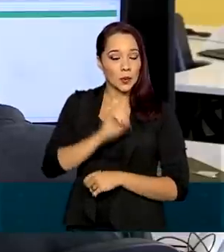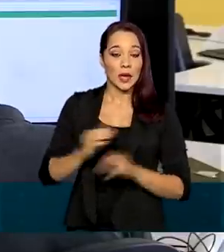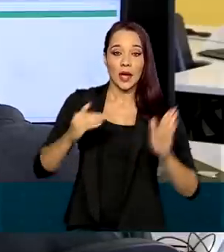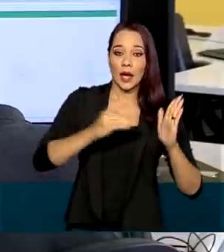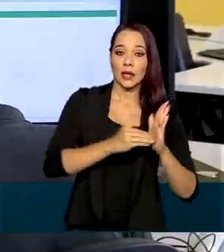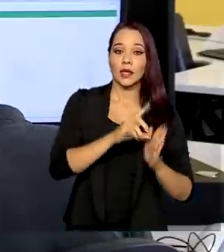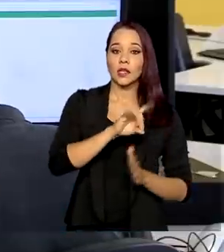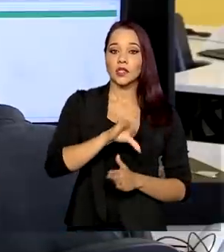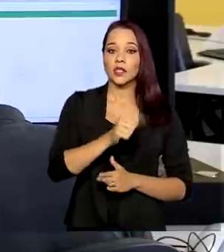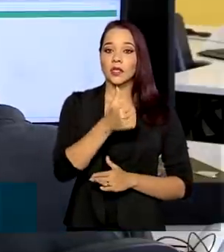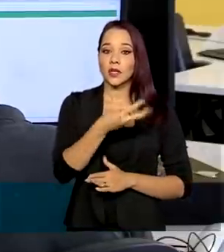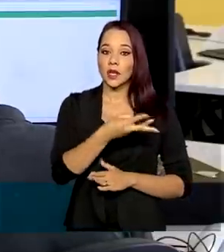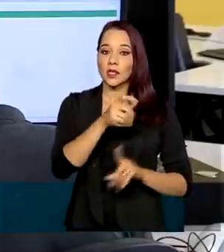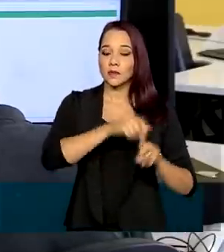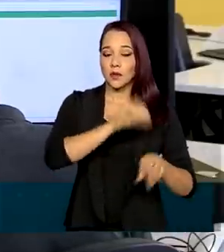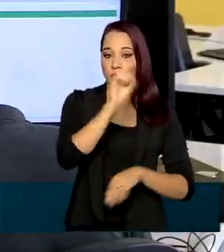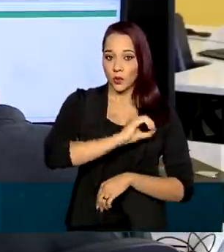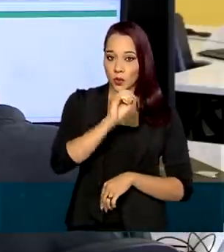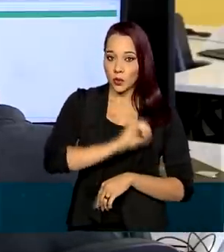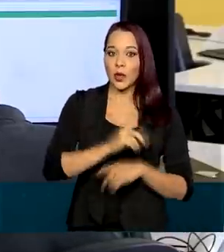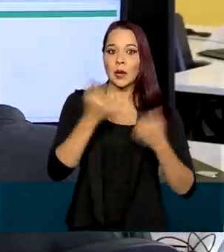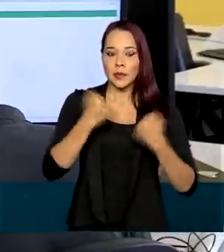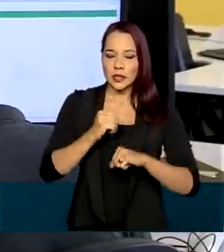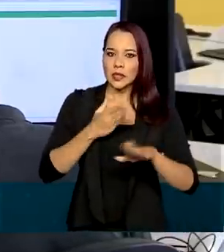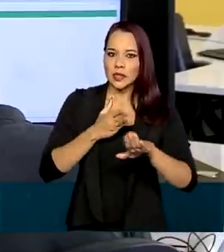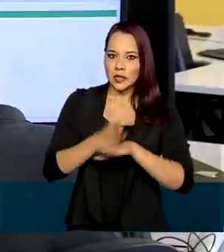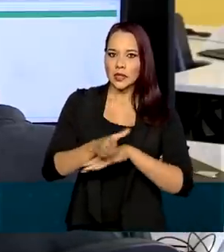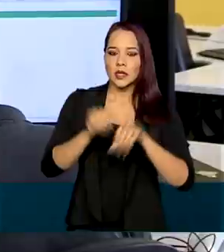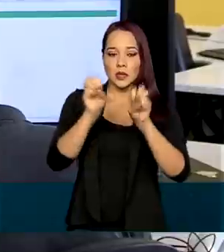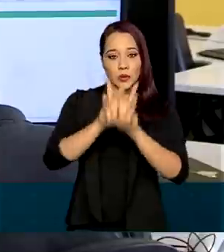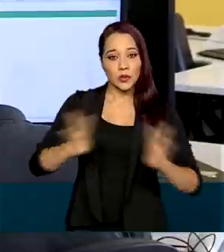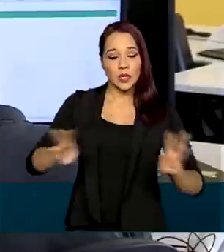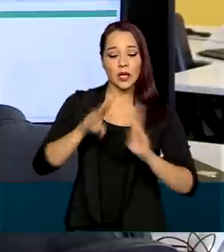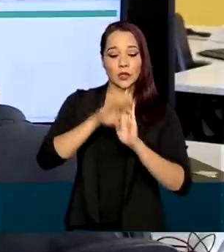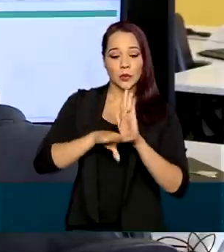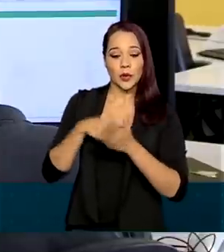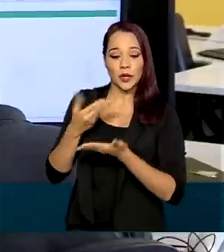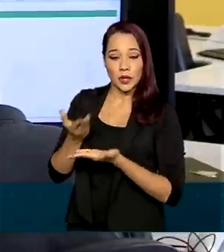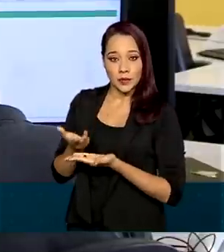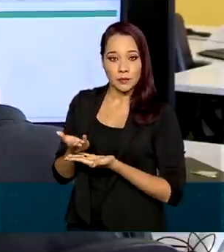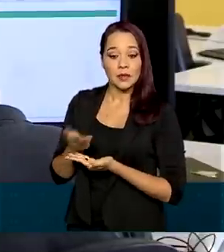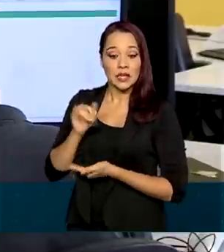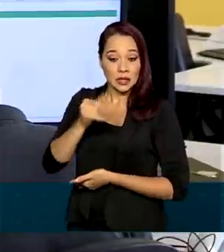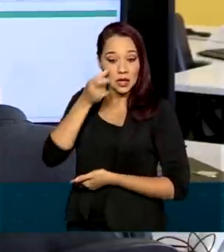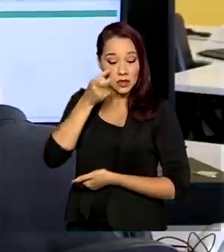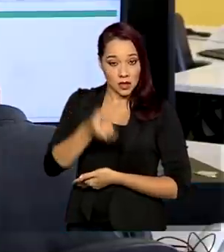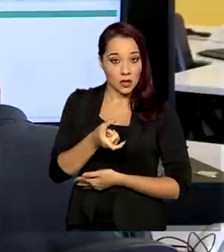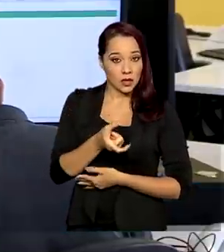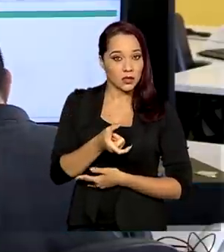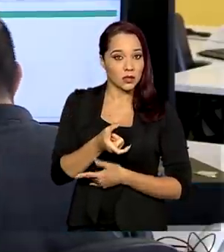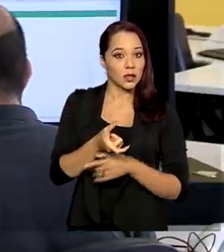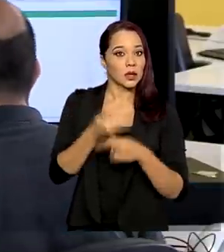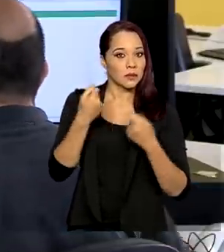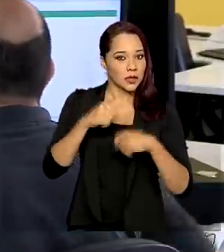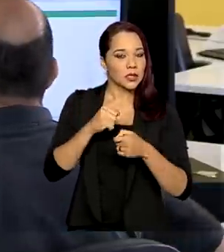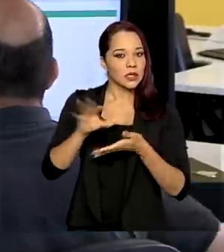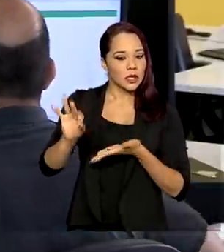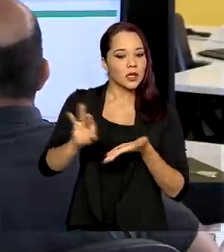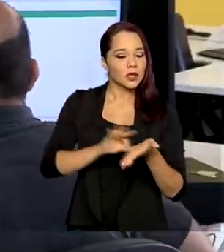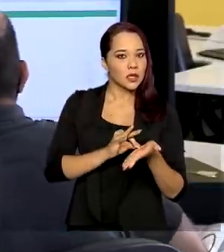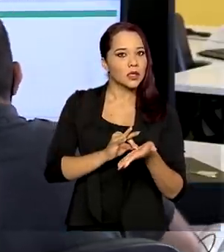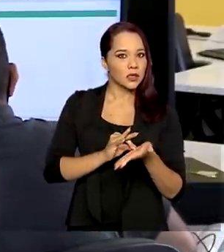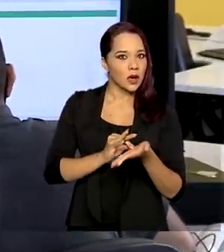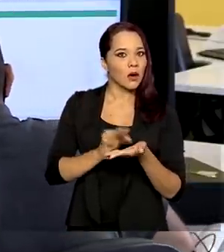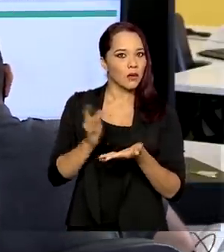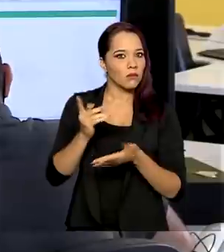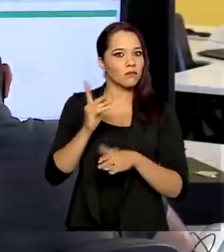até o dia 13 de outubro e devem ser feitas no site do programa. Quem tiver interesse deve fazer a inscrição assim